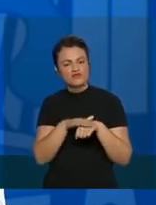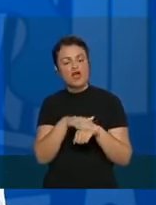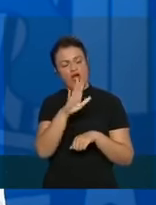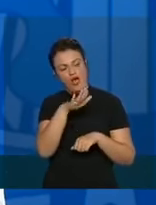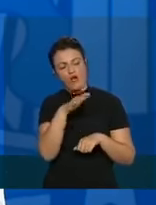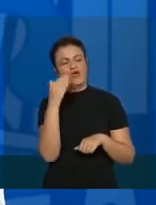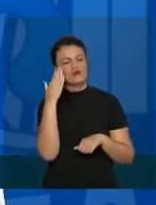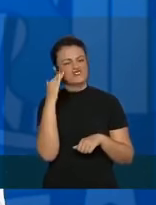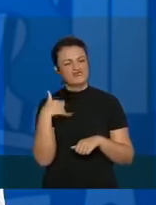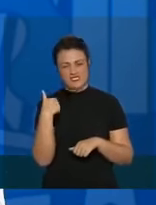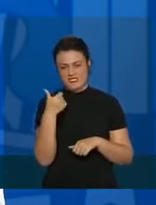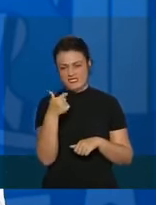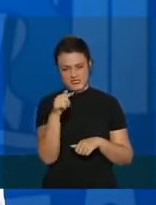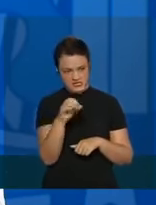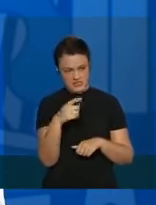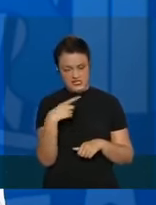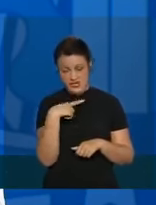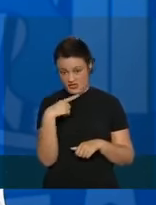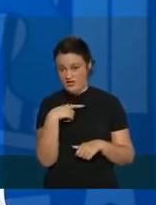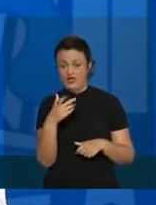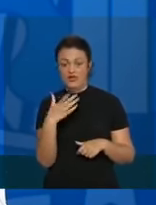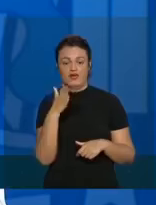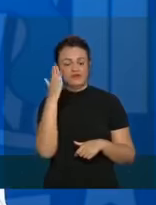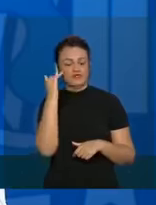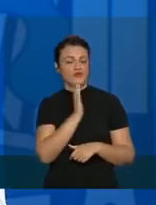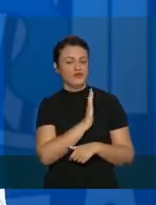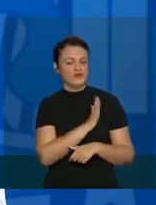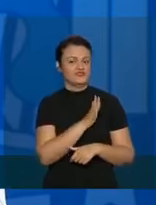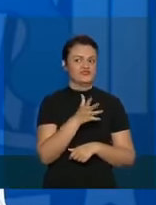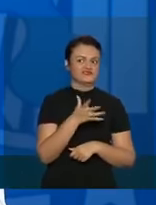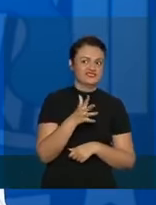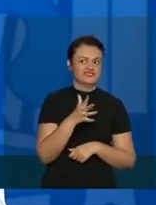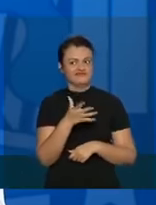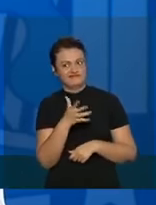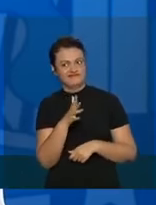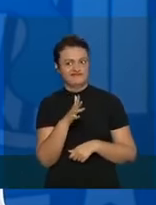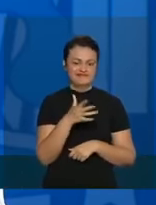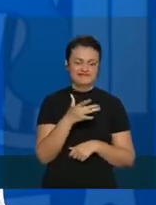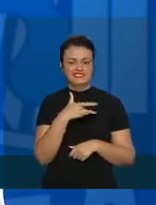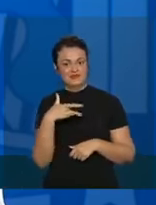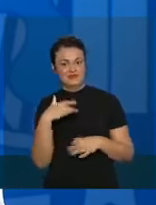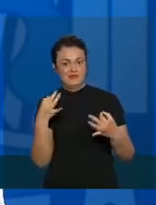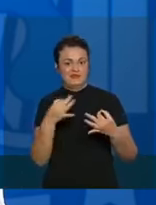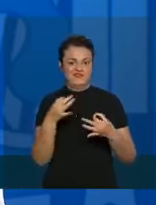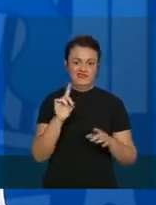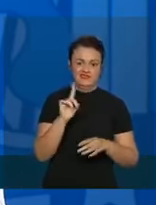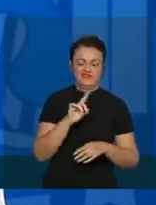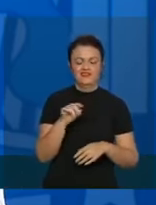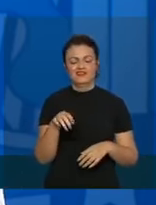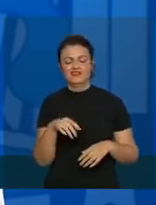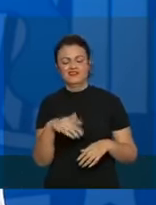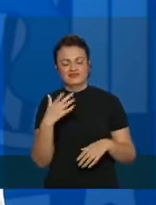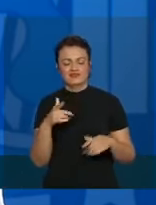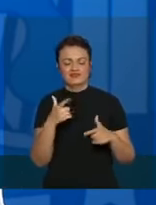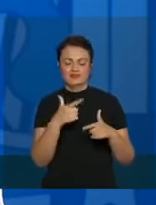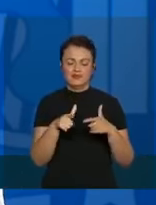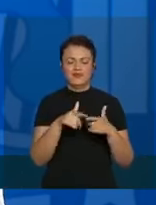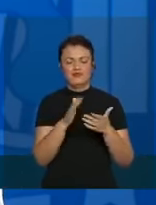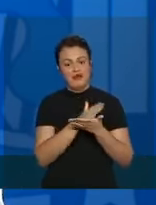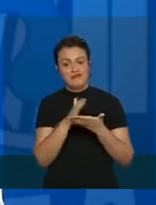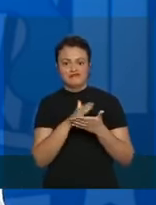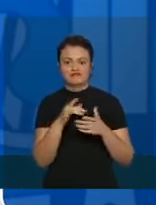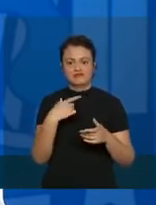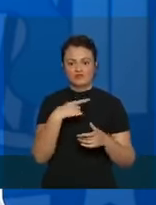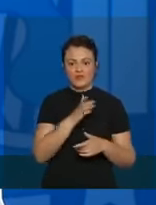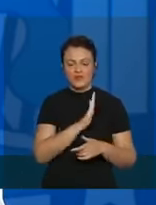sei que você tem 70 anos, eu sei que o seu coração é meio, não é muito bom, você já tem um estente, você tem umas áreas